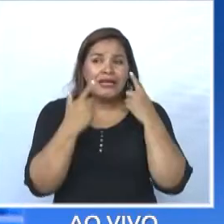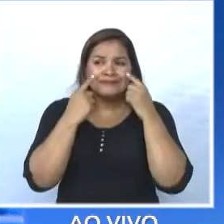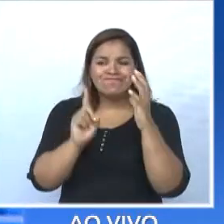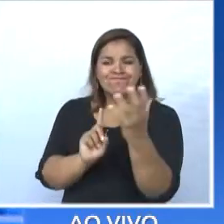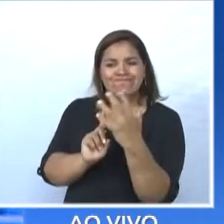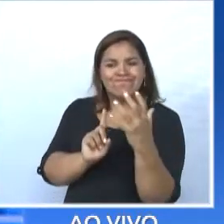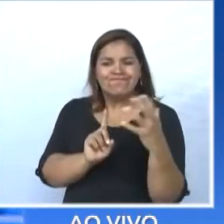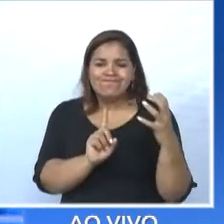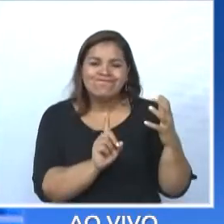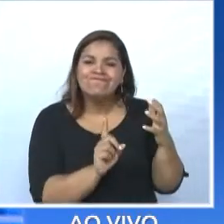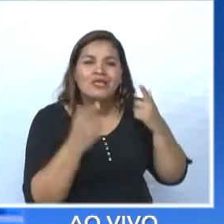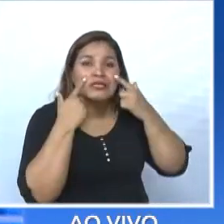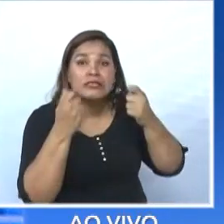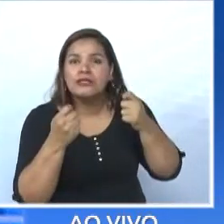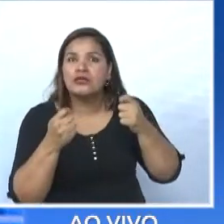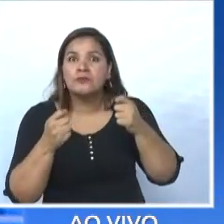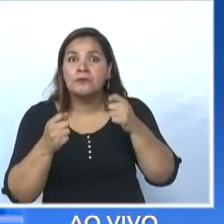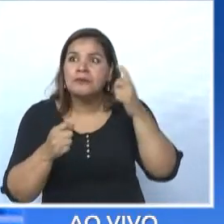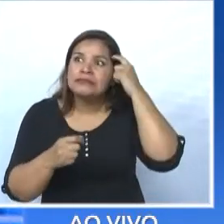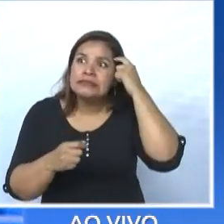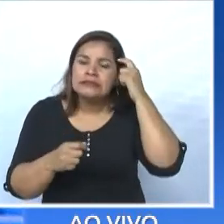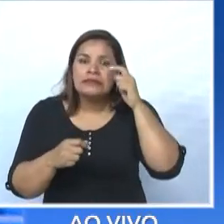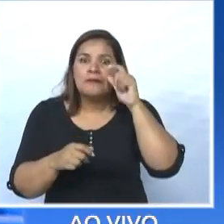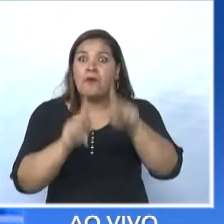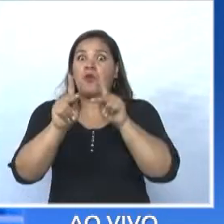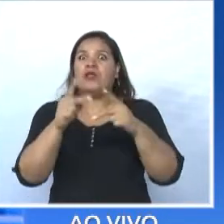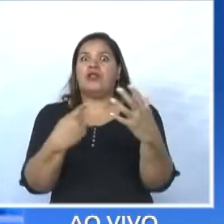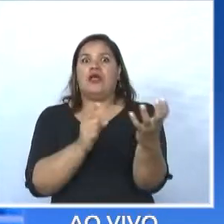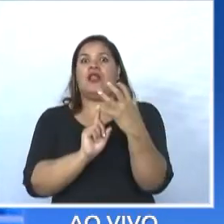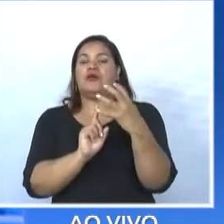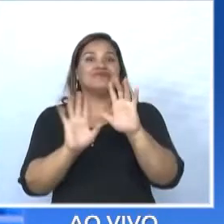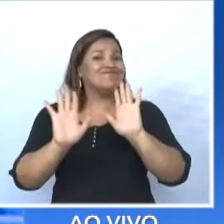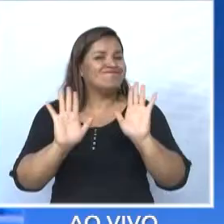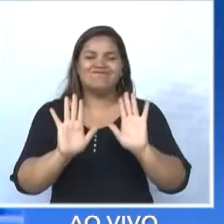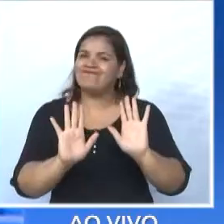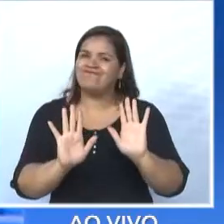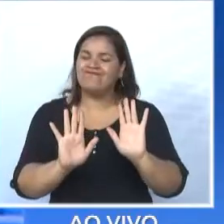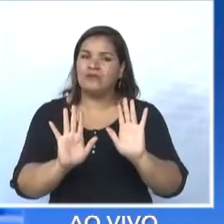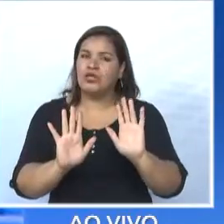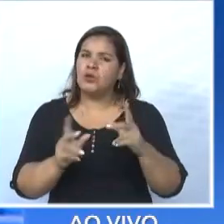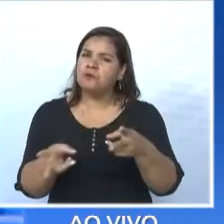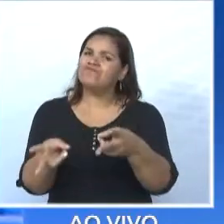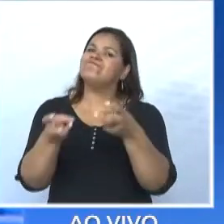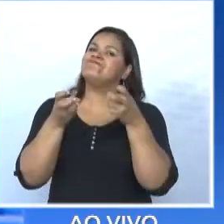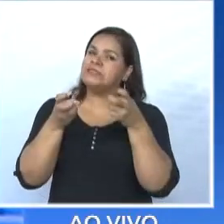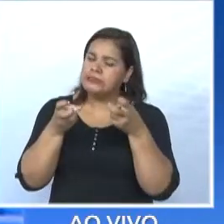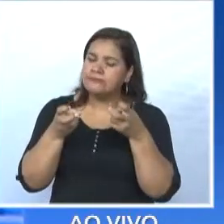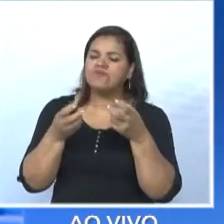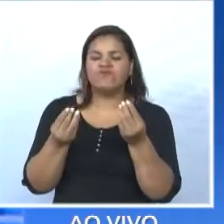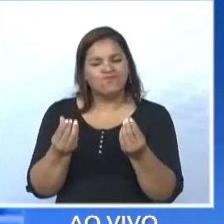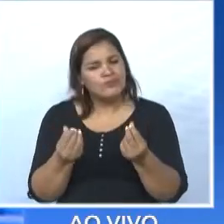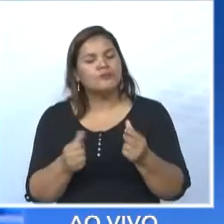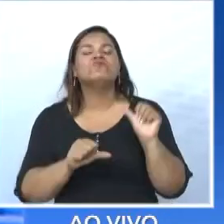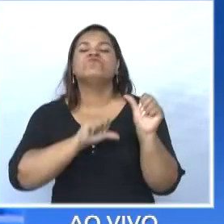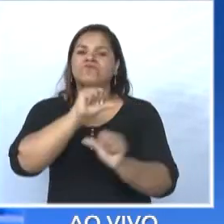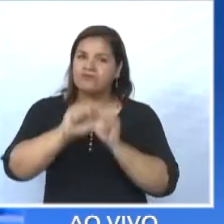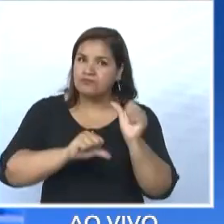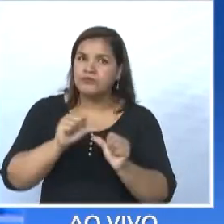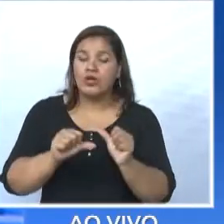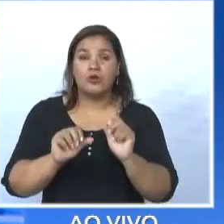população e não estava. E hoje eu percebo isso e falo, eu preciso mudar. Como, por exemplo?